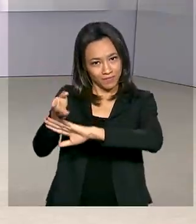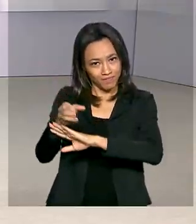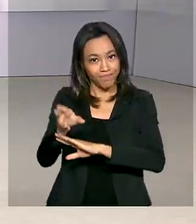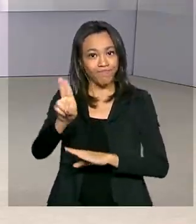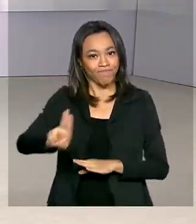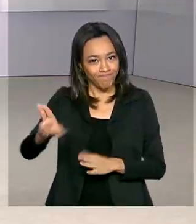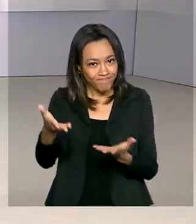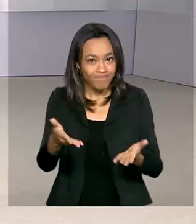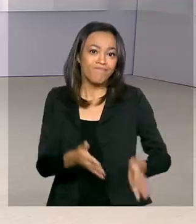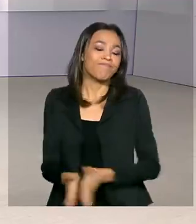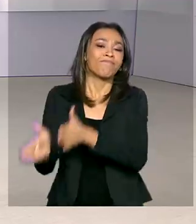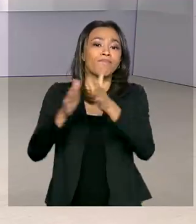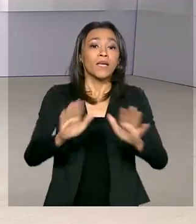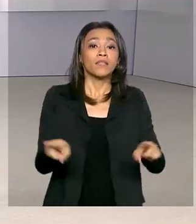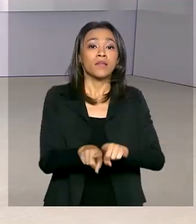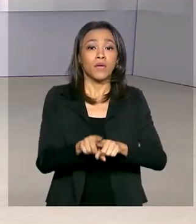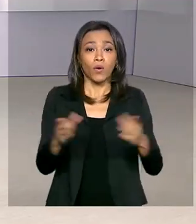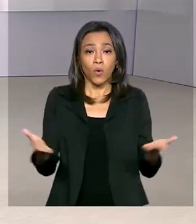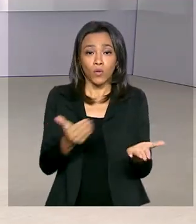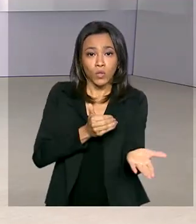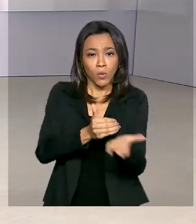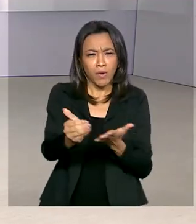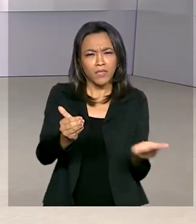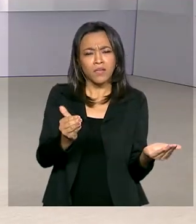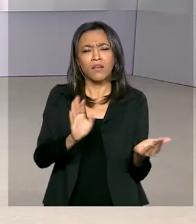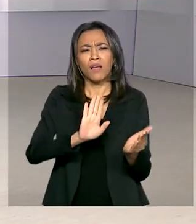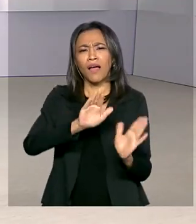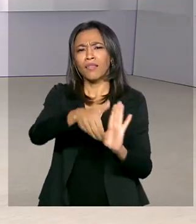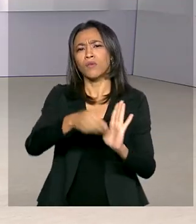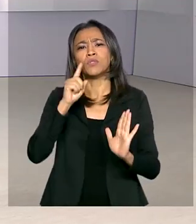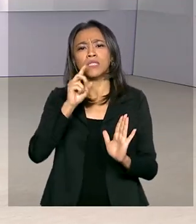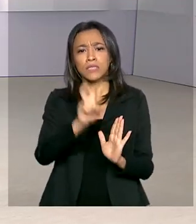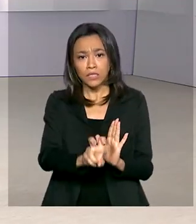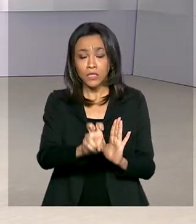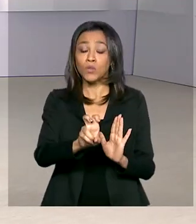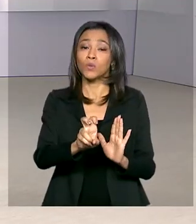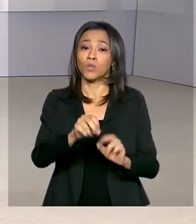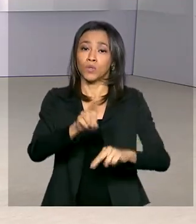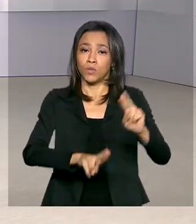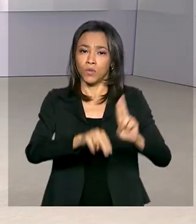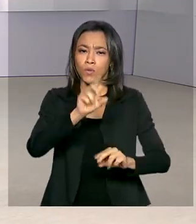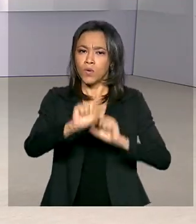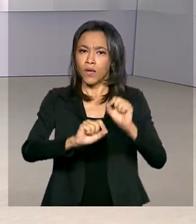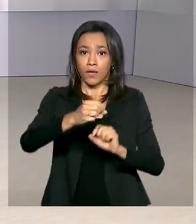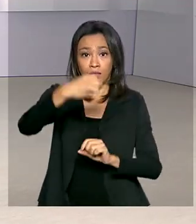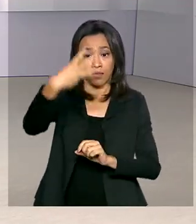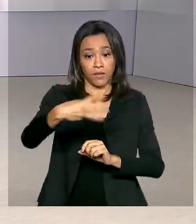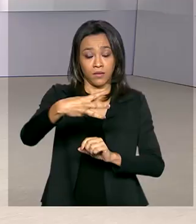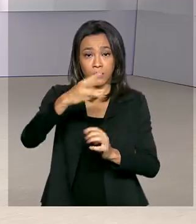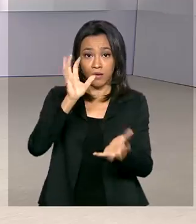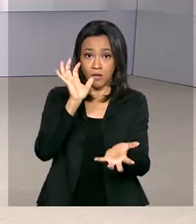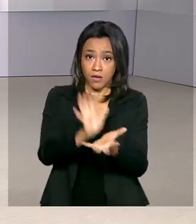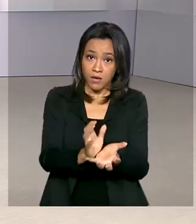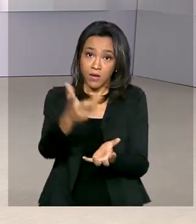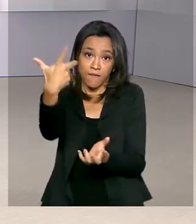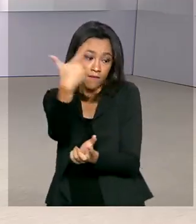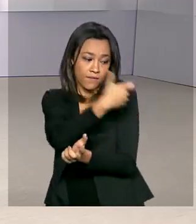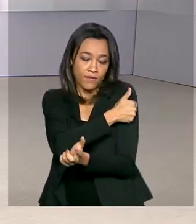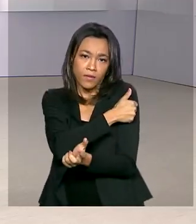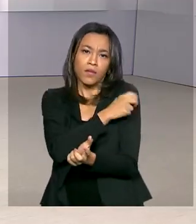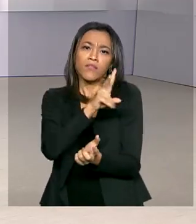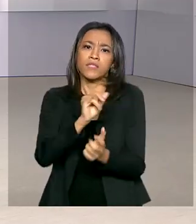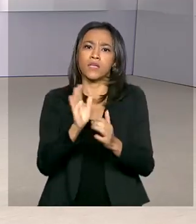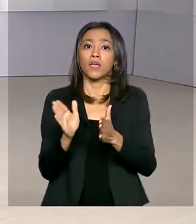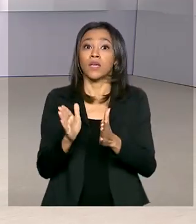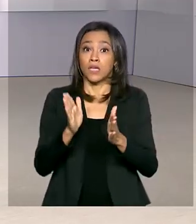Também começa hoje e segue até o dia 5 de junho a terceira etapa da campanha de vacinação contra a gripe. E ela será